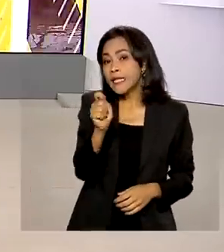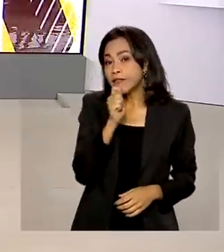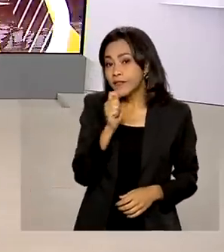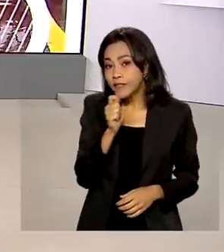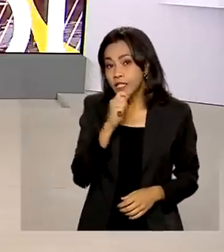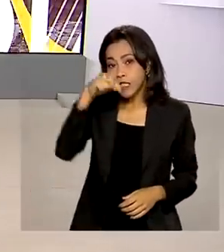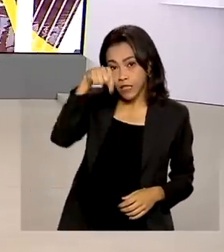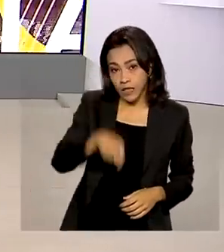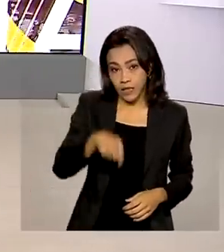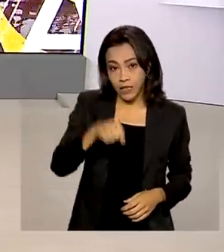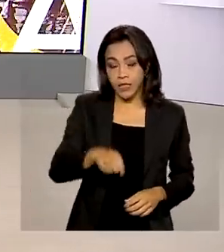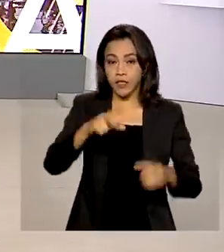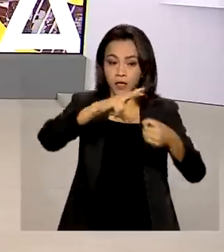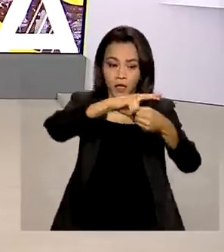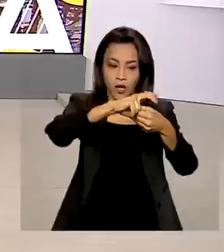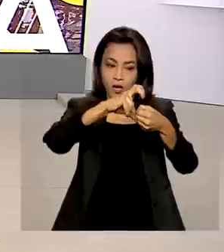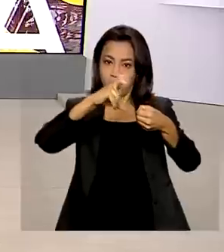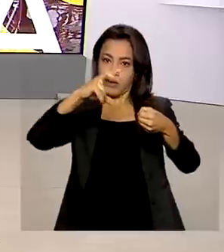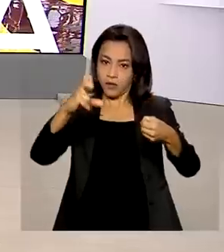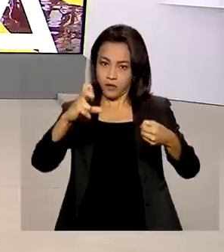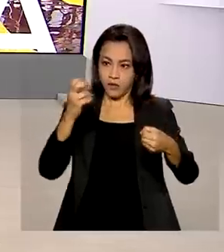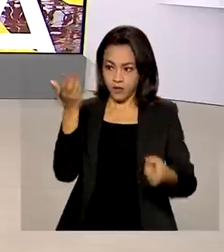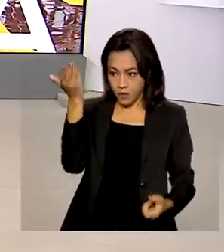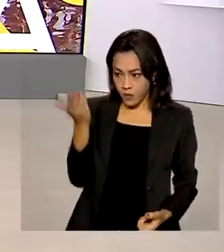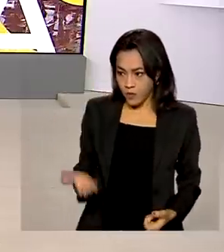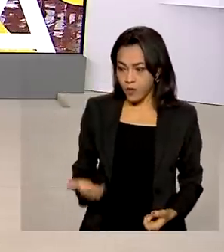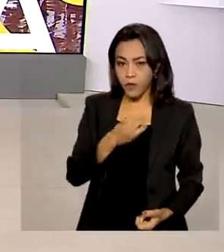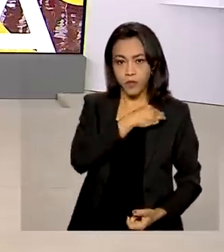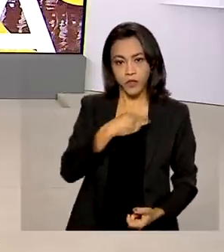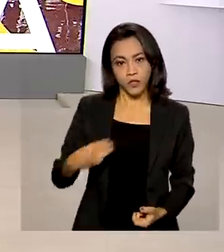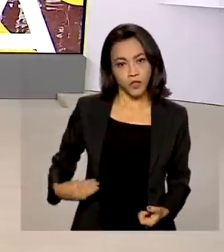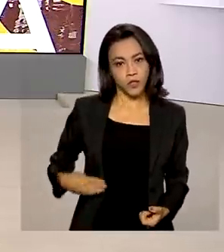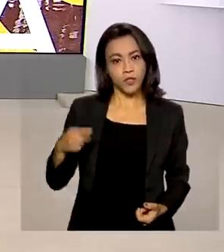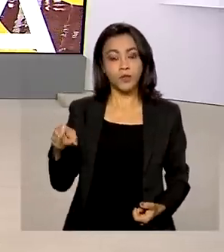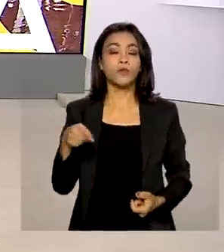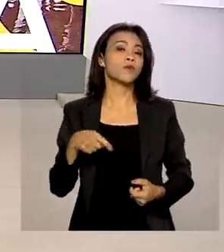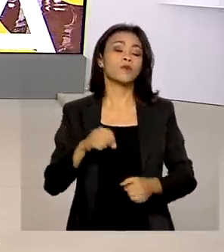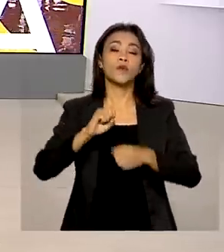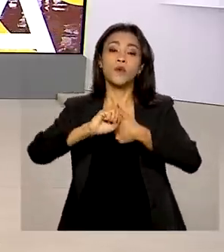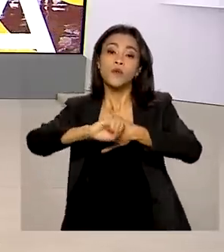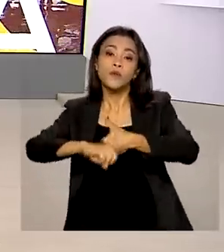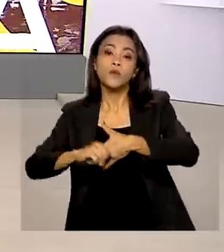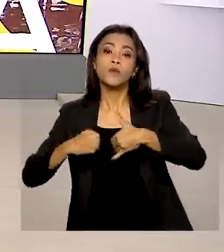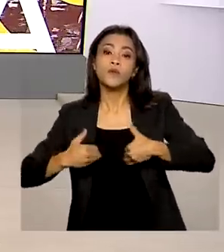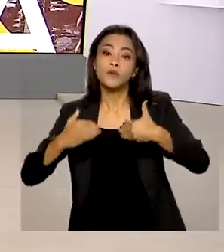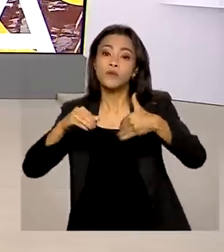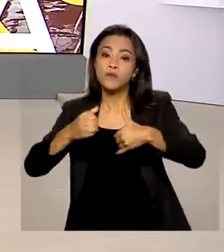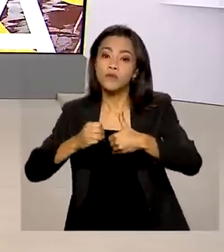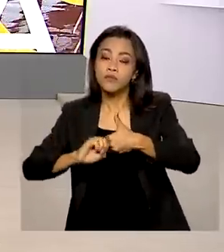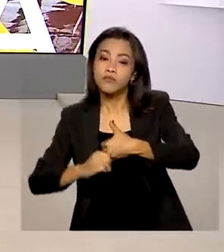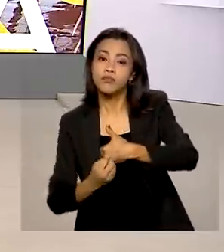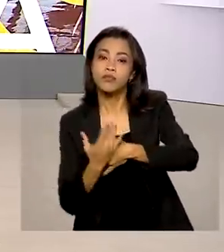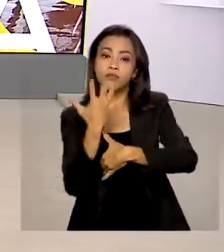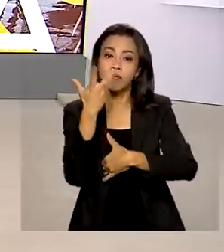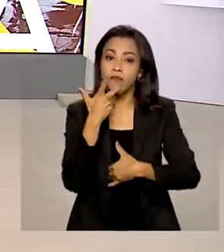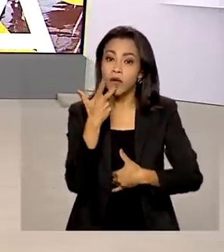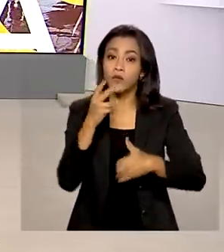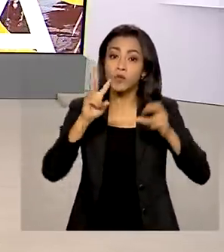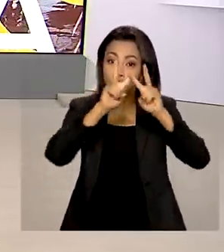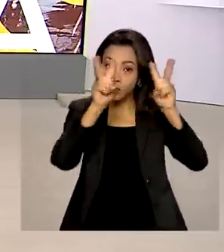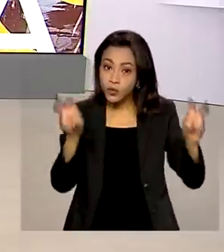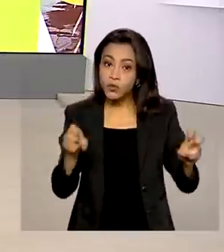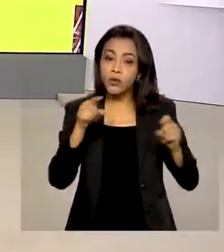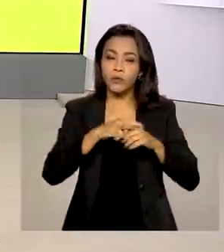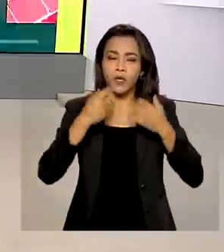de rádio A Voz do Brasil, o ministro do Meio Ambiente destacou a produção de energia limpa no país e a transição